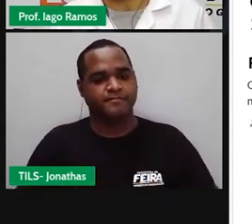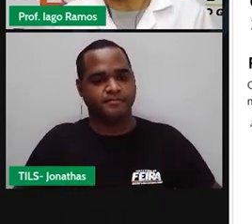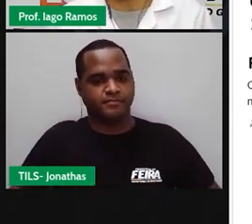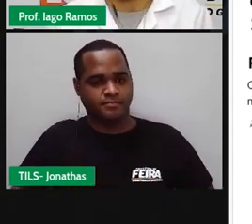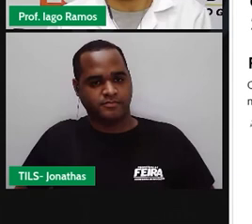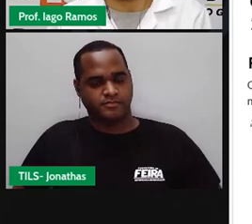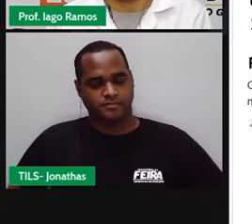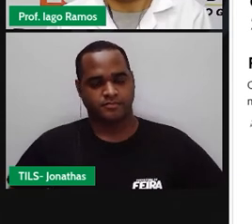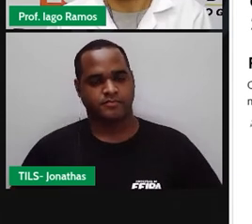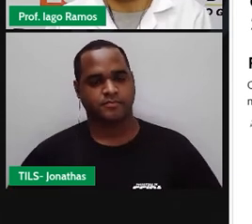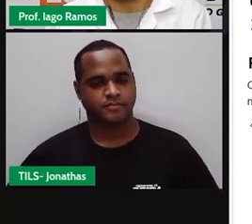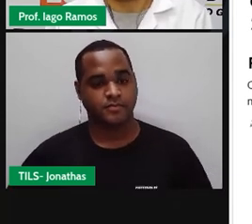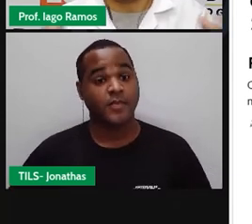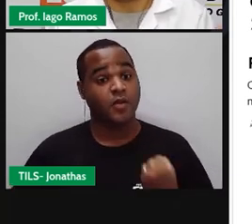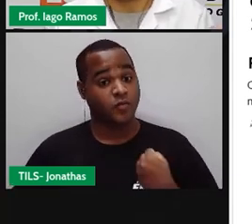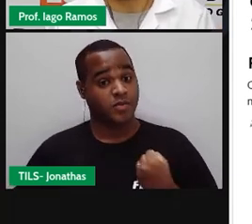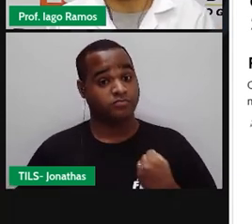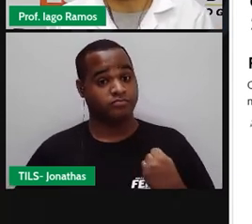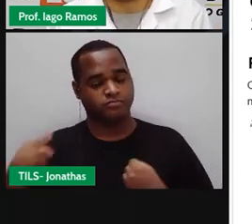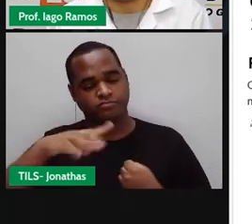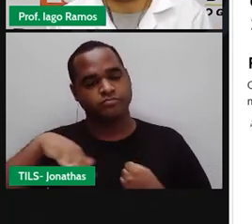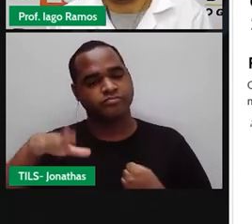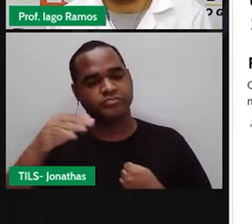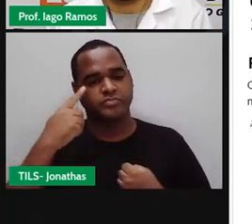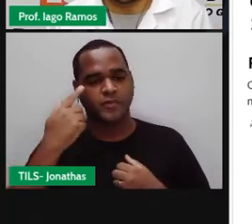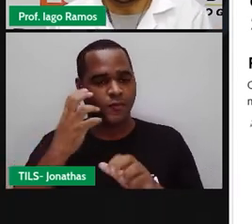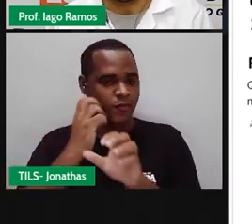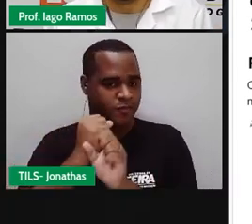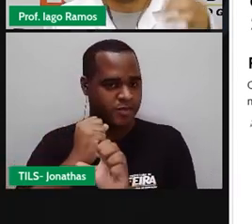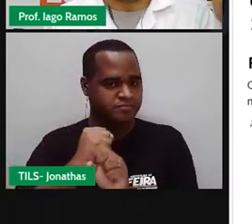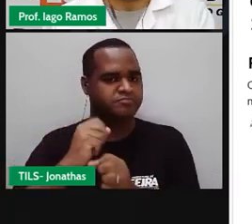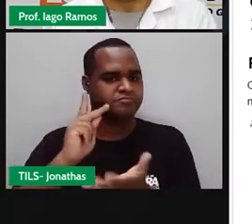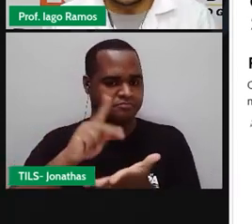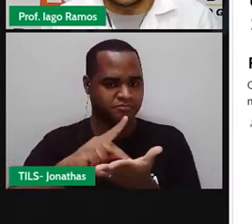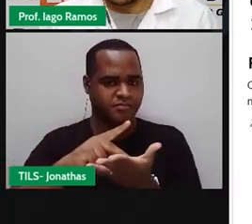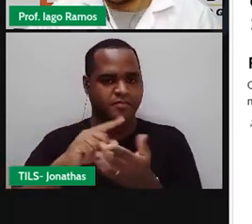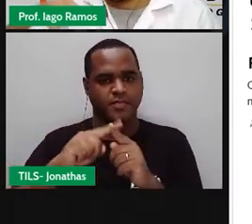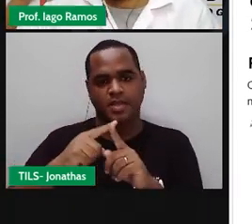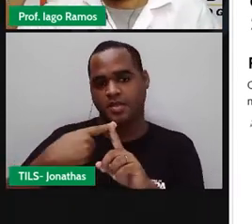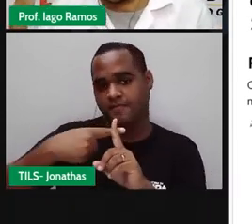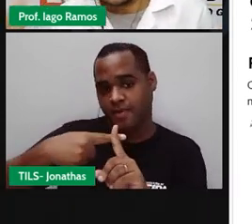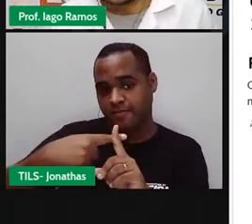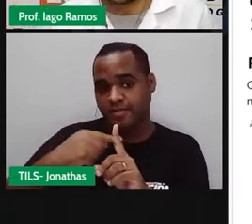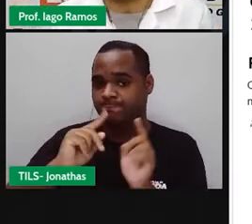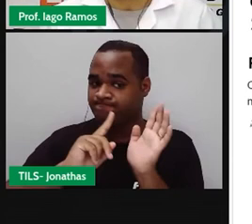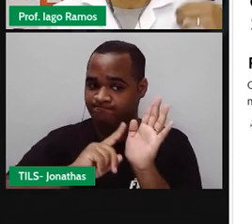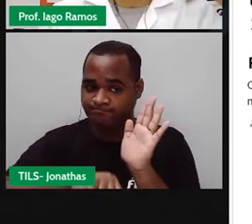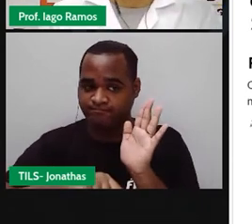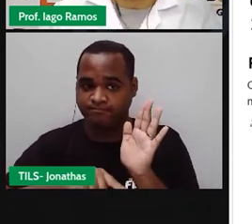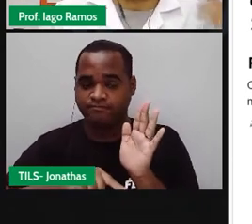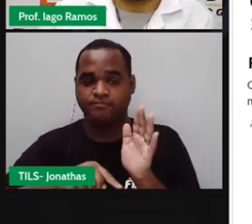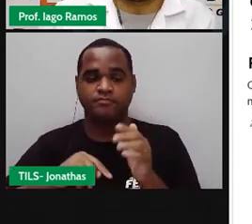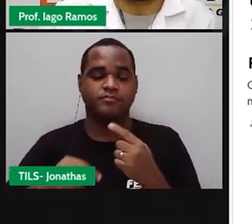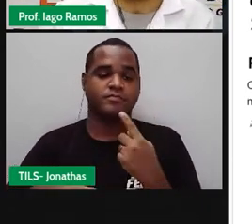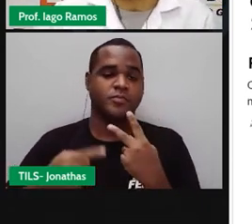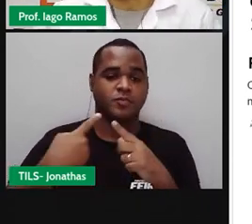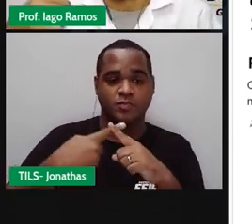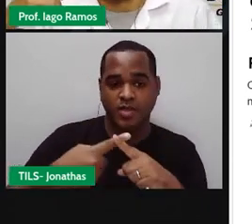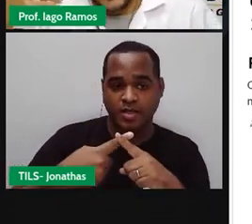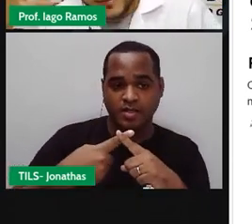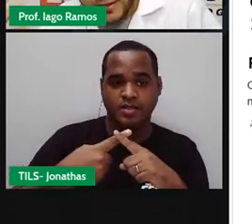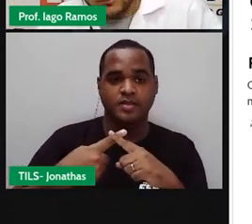com esses números naturais, o homem fez operações, né? Adição, subtração, multiplicação,